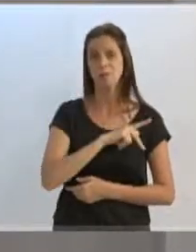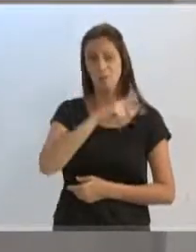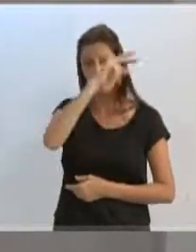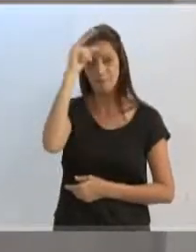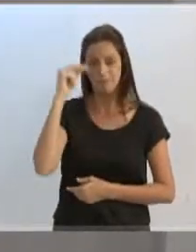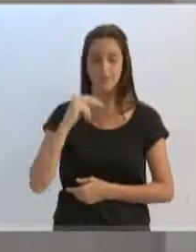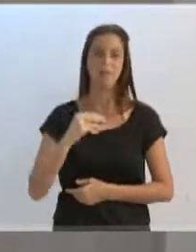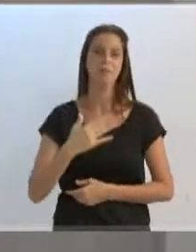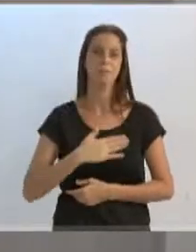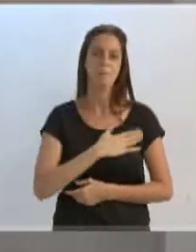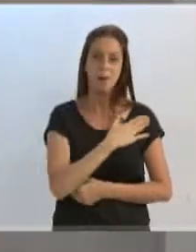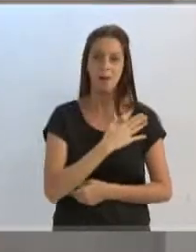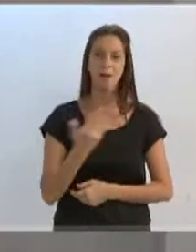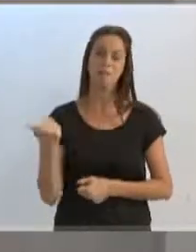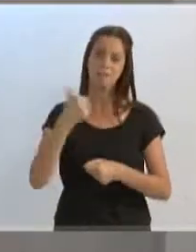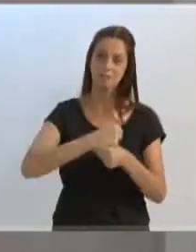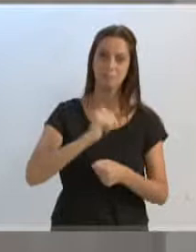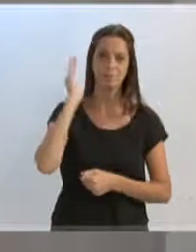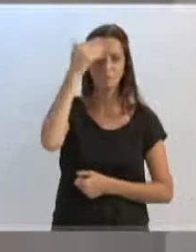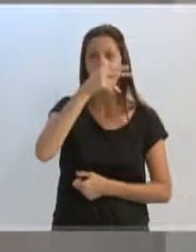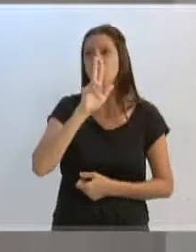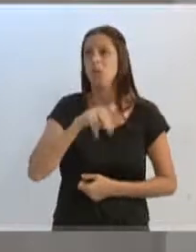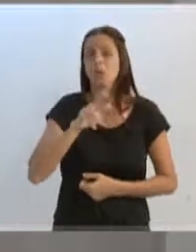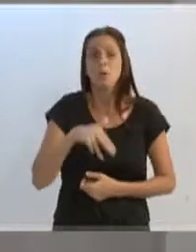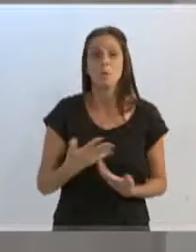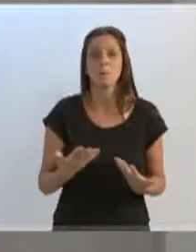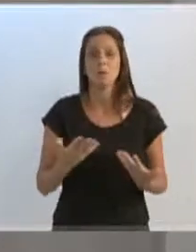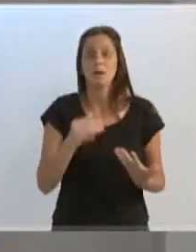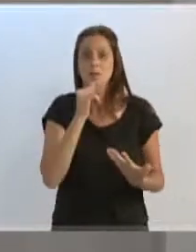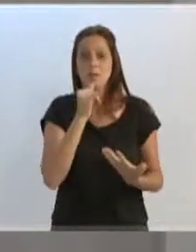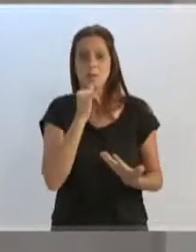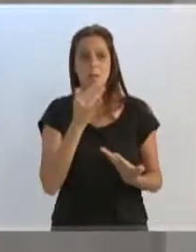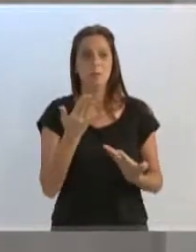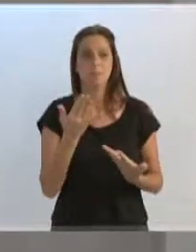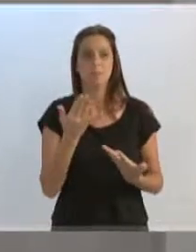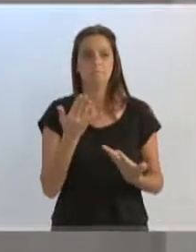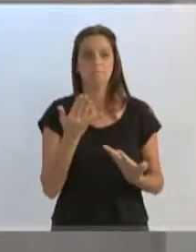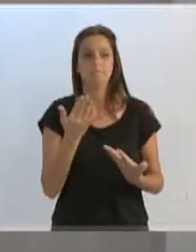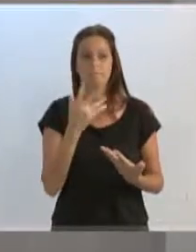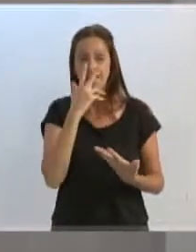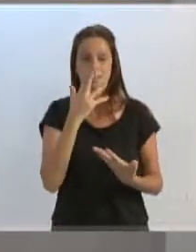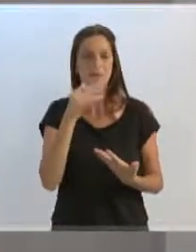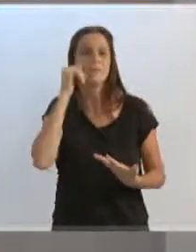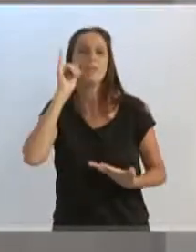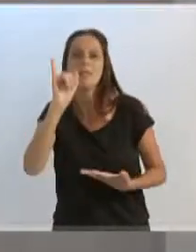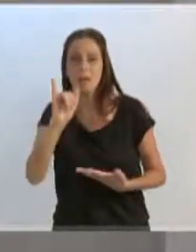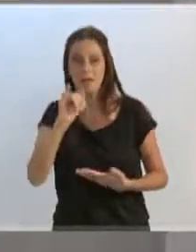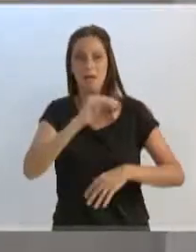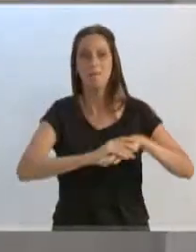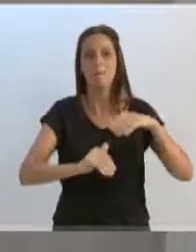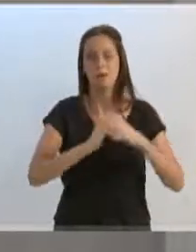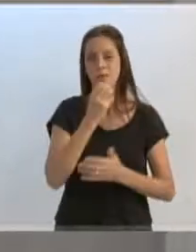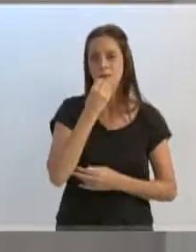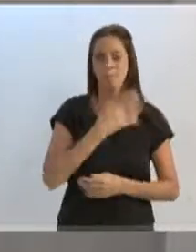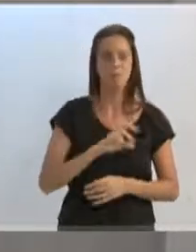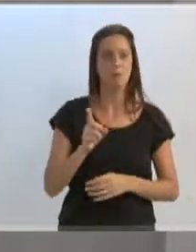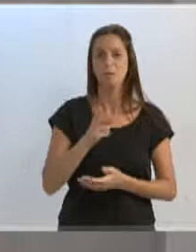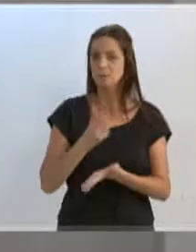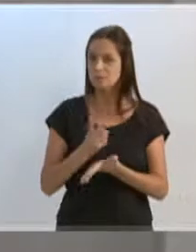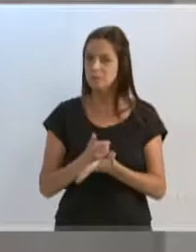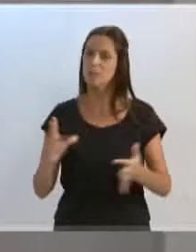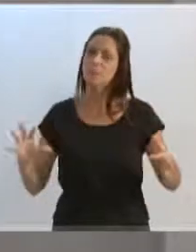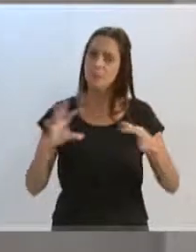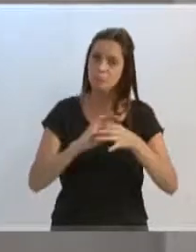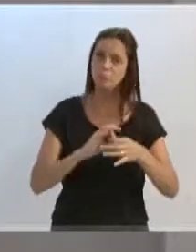agora com o Mário também, nunca ofereci resistência às boas ações, às boas práticas. E a Câmara tem também, sim, a